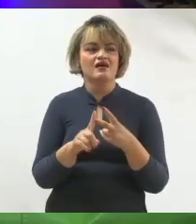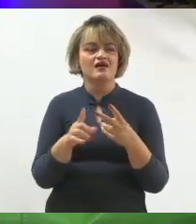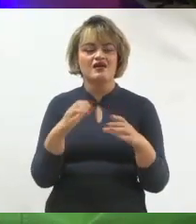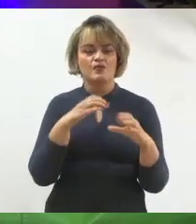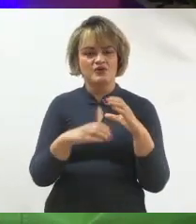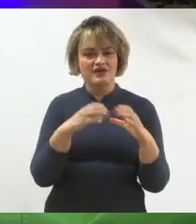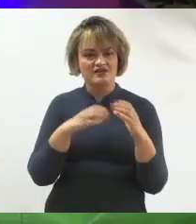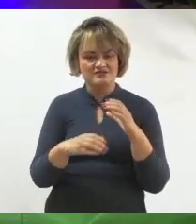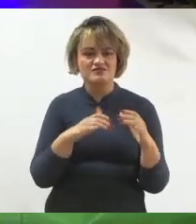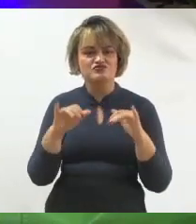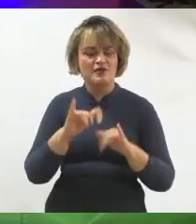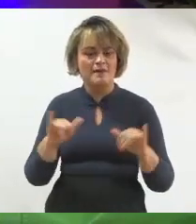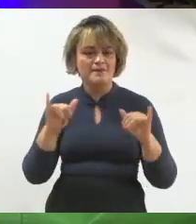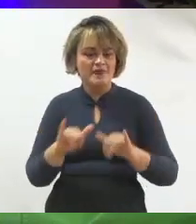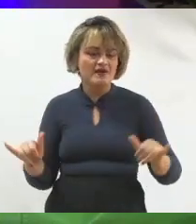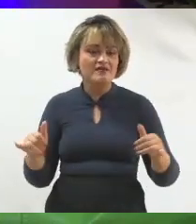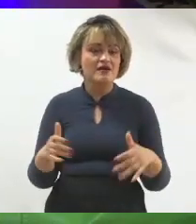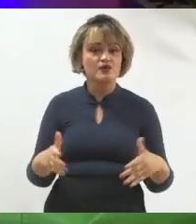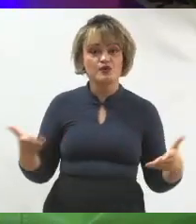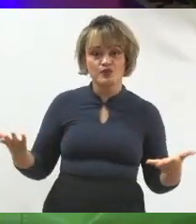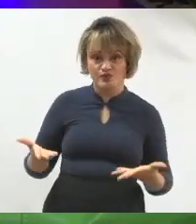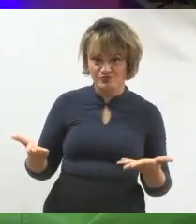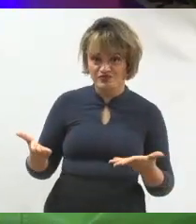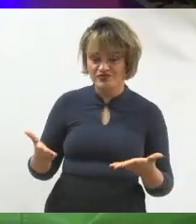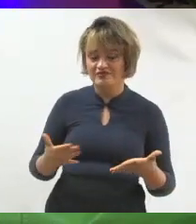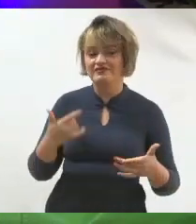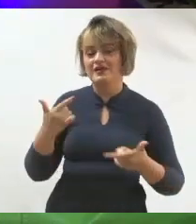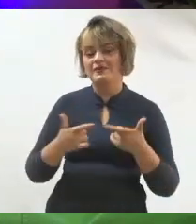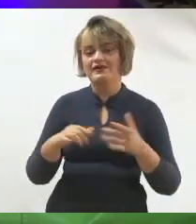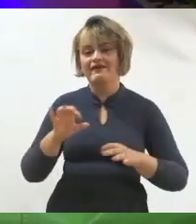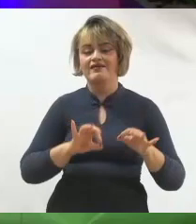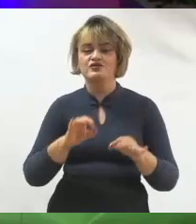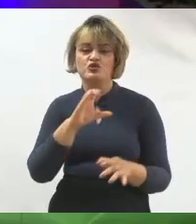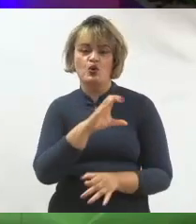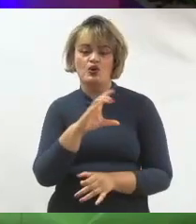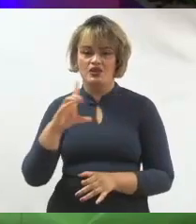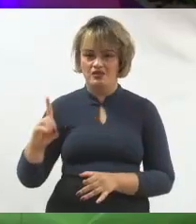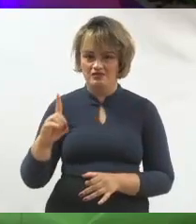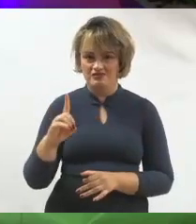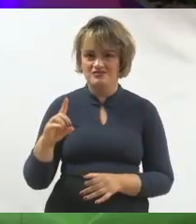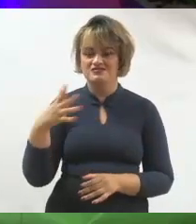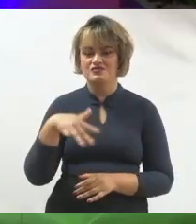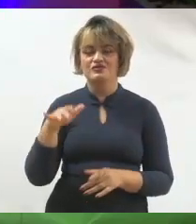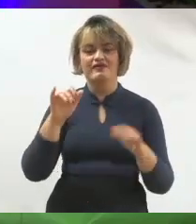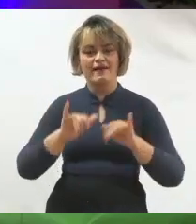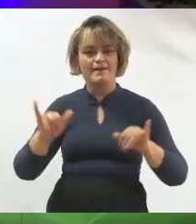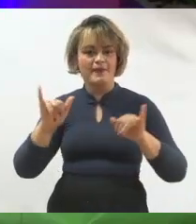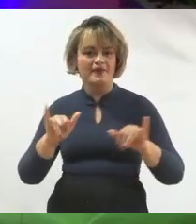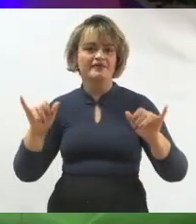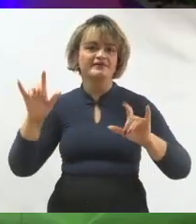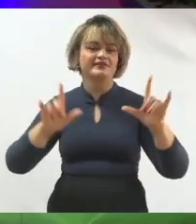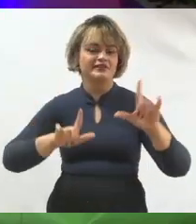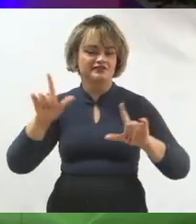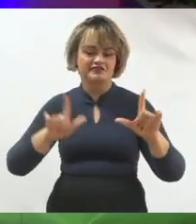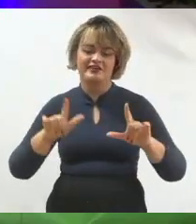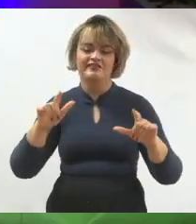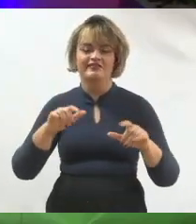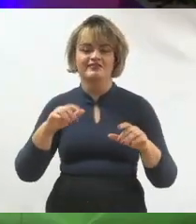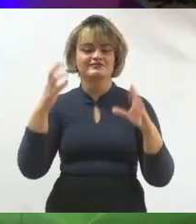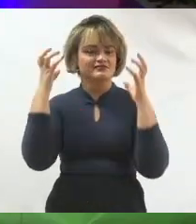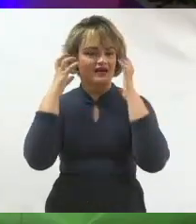comunicação das campanhas, e hoje em dia trabalho coordenando o marketing geral de campanhas, TV, rádio, internet.